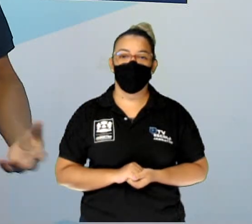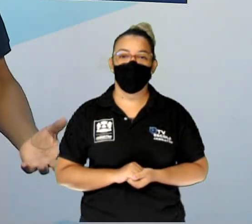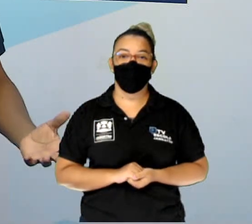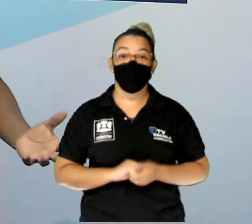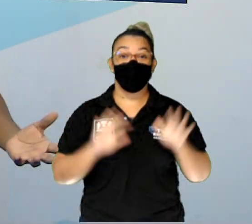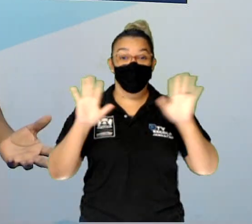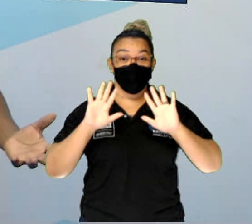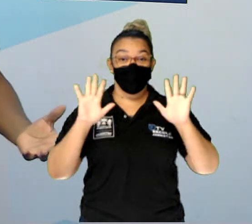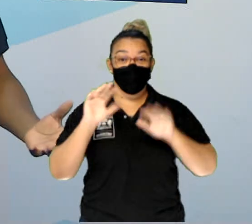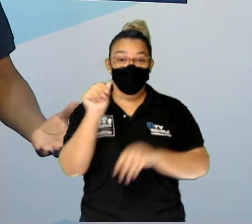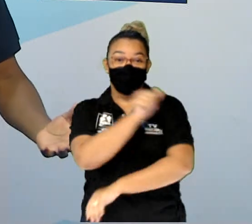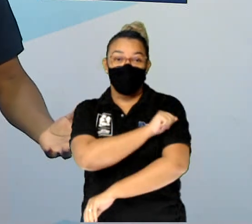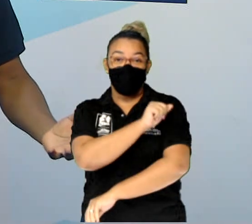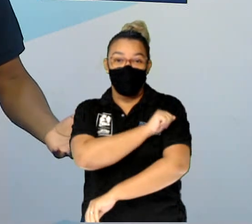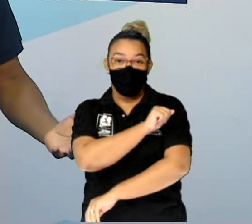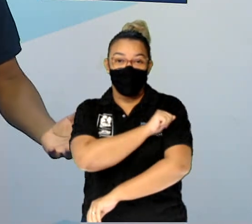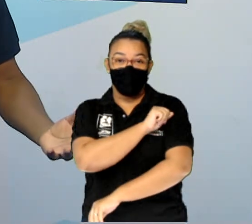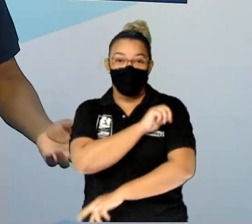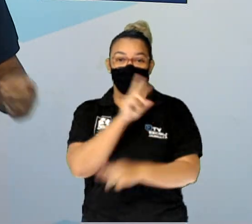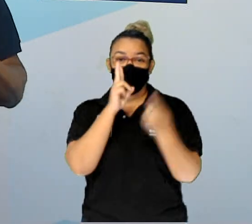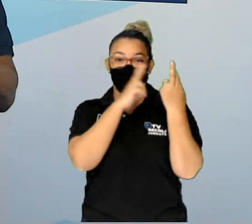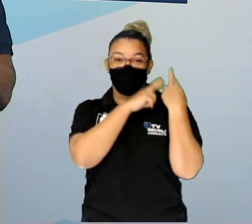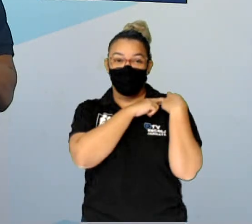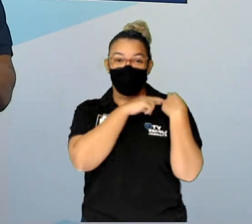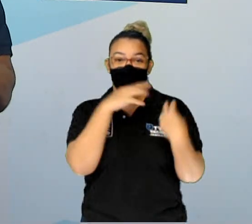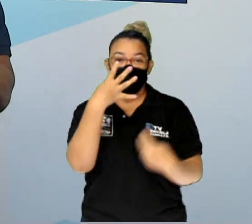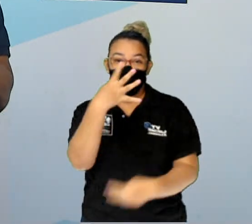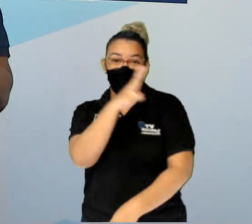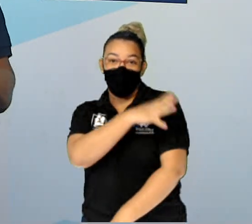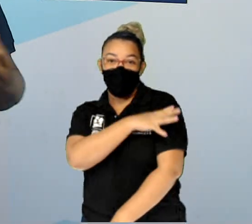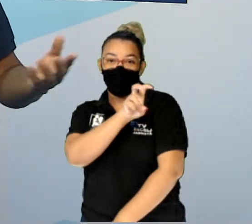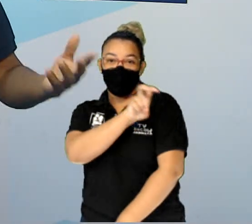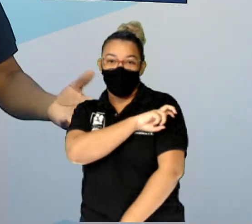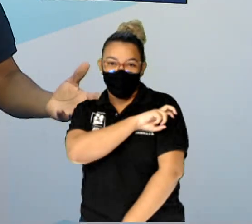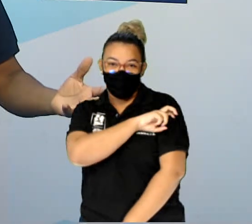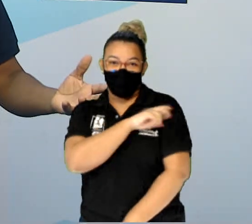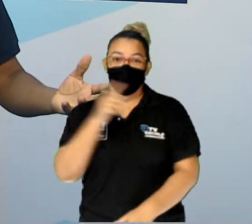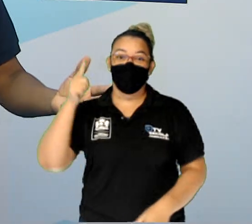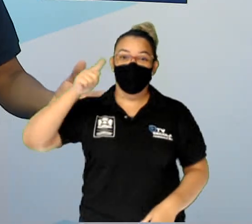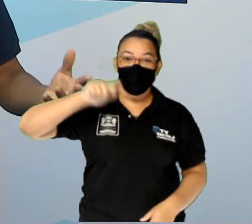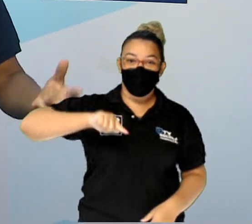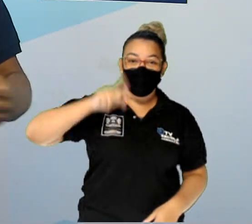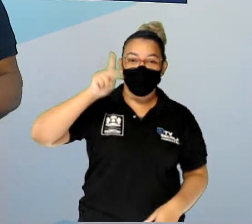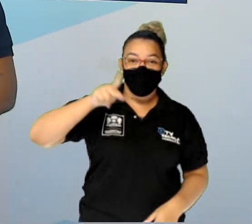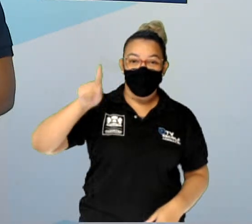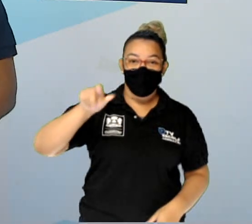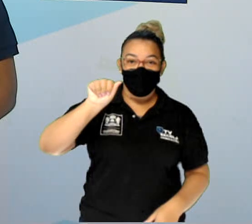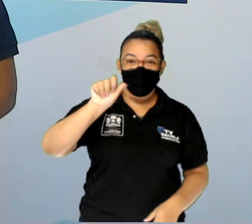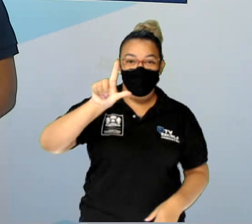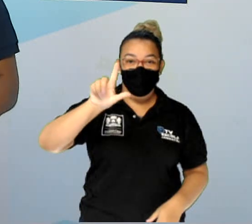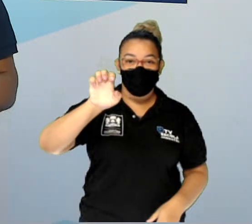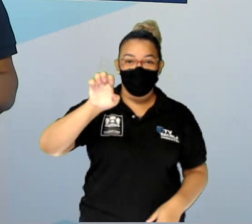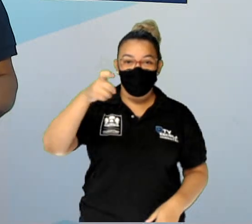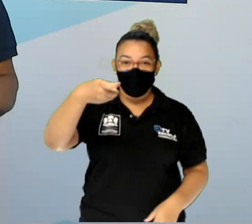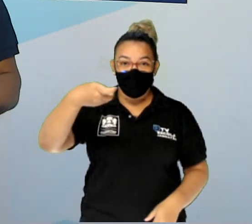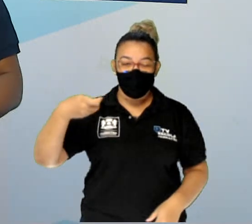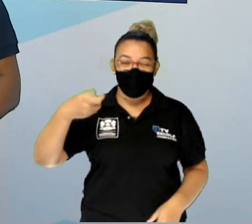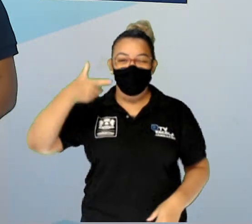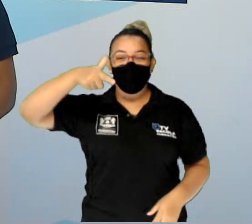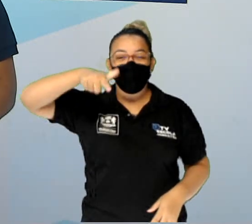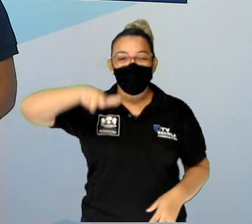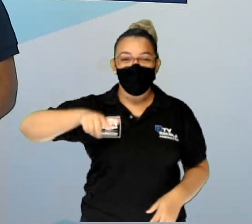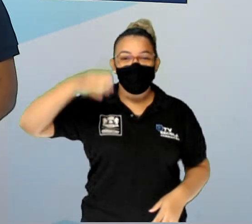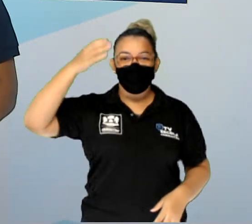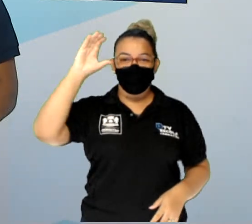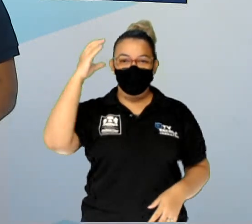Olá, alunos e responsáveis dos 4º e 5º anos. Olha eu aqui novamente, professor Alex, para mais uma